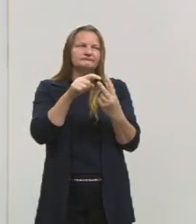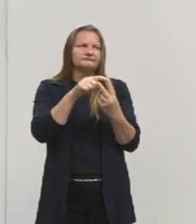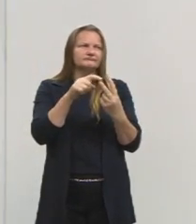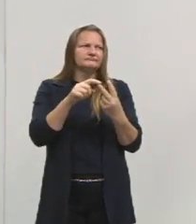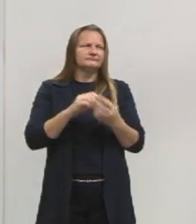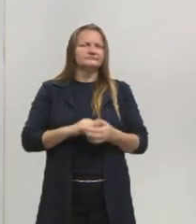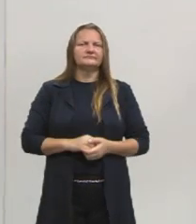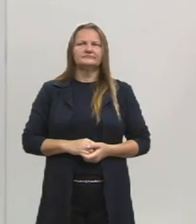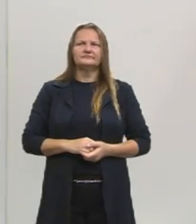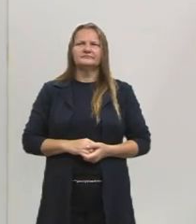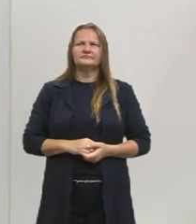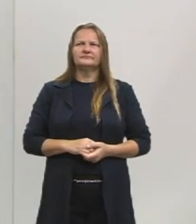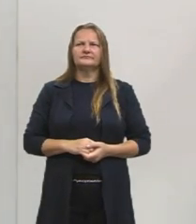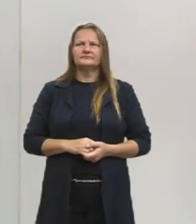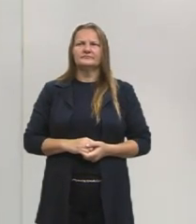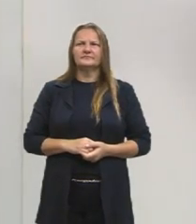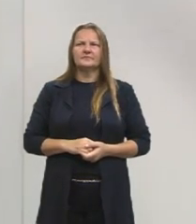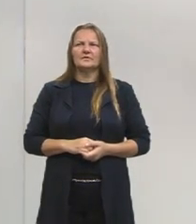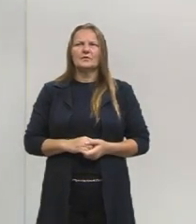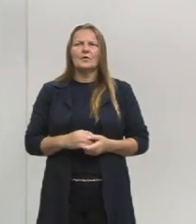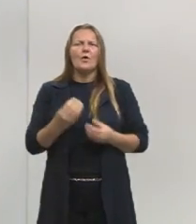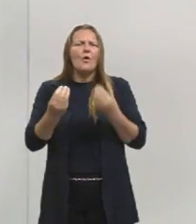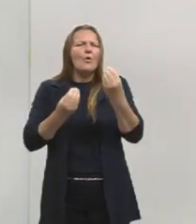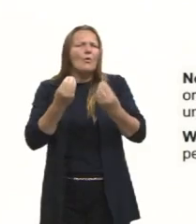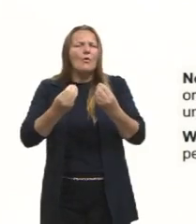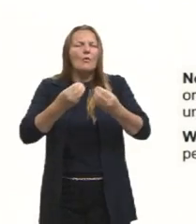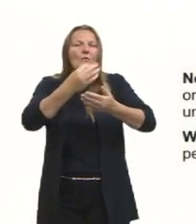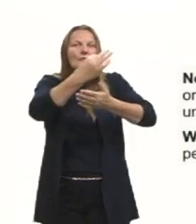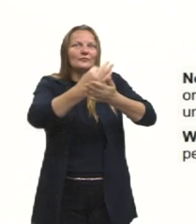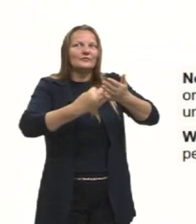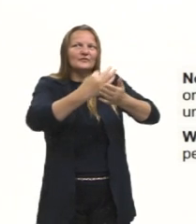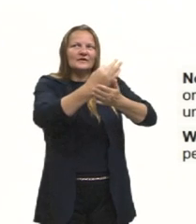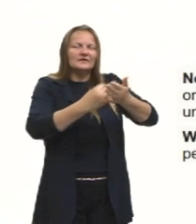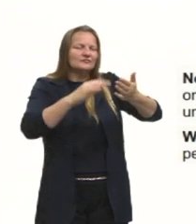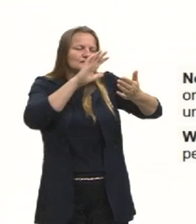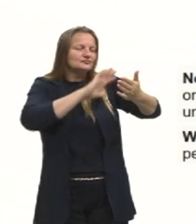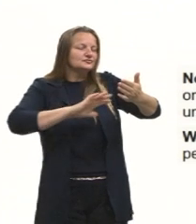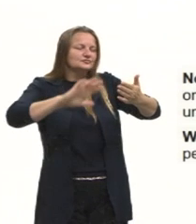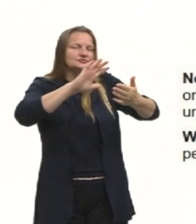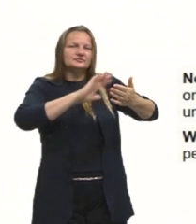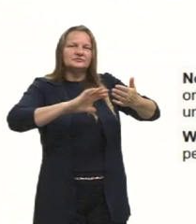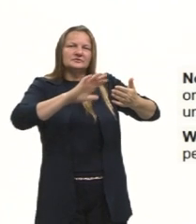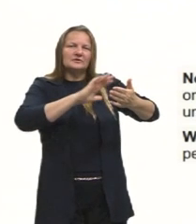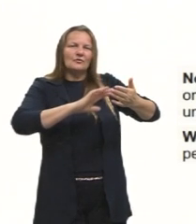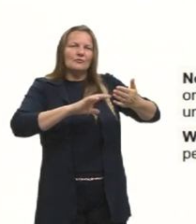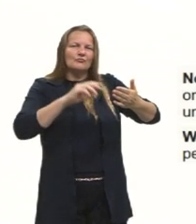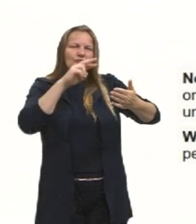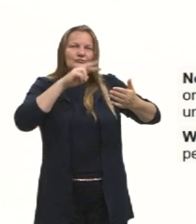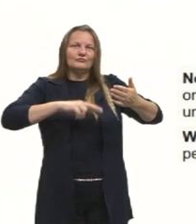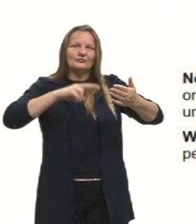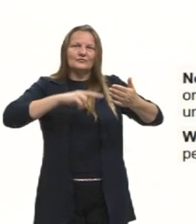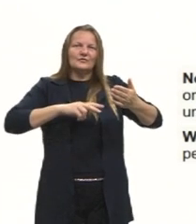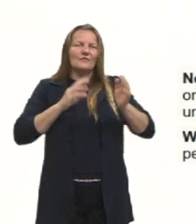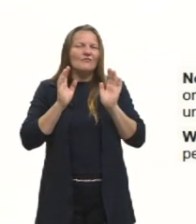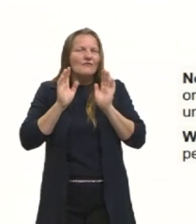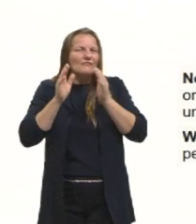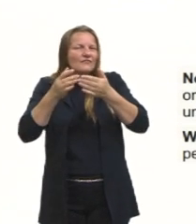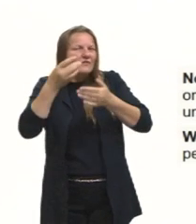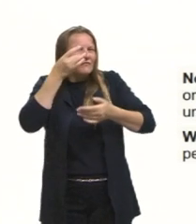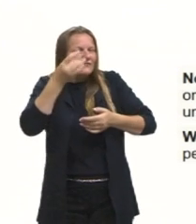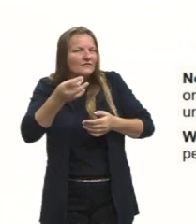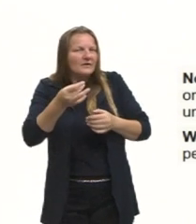perpasso os meus olhos sobre o texto, e aí, no texto, eu vou diretamente para a questão,